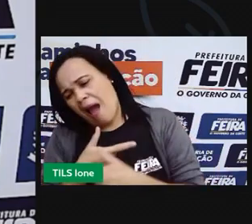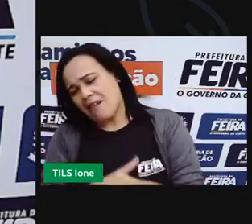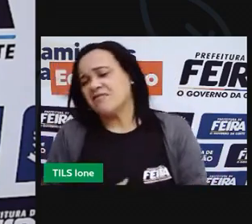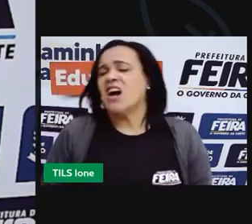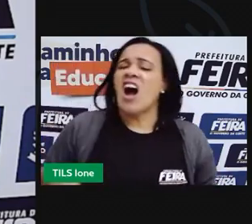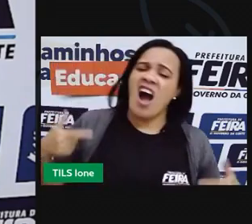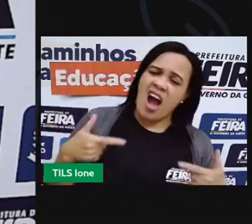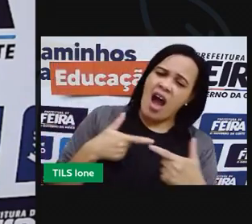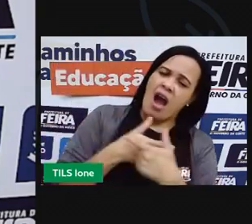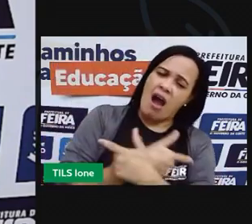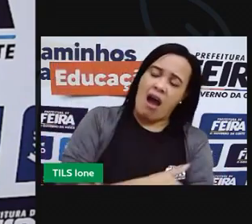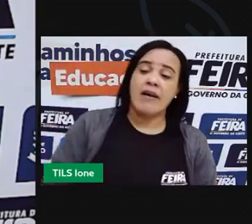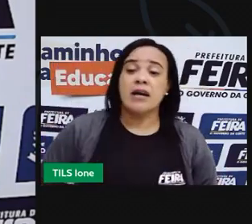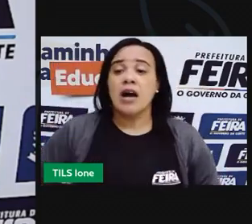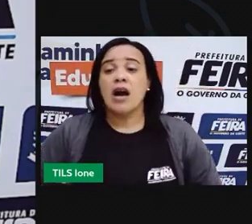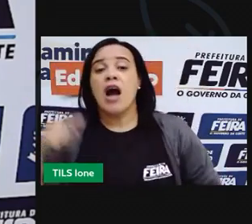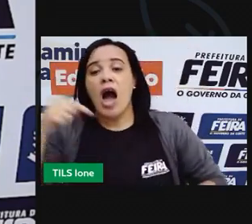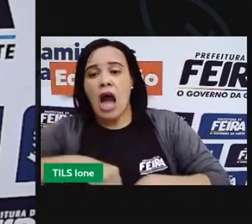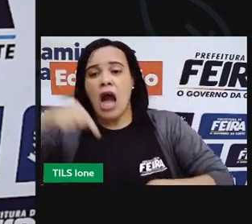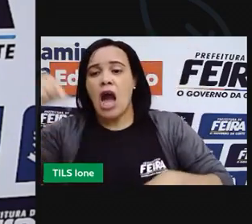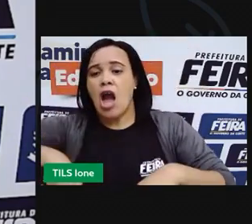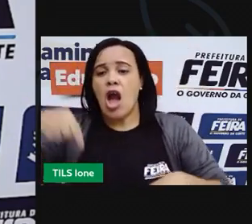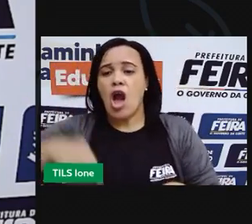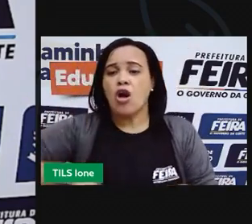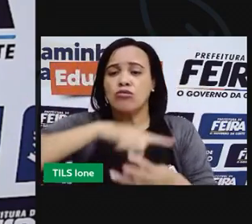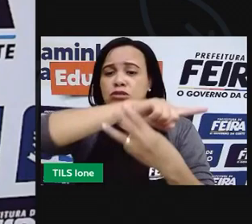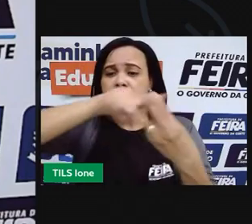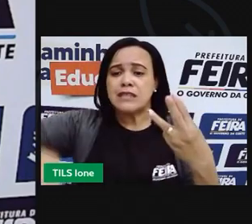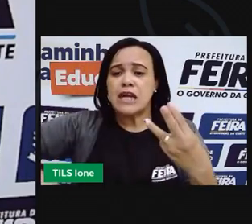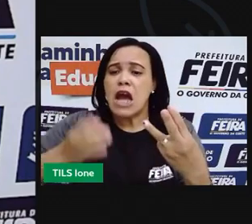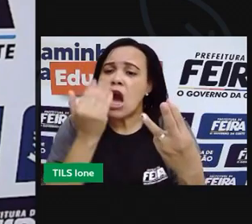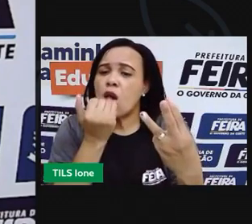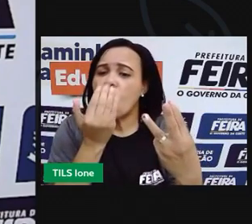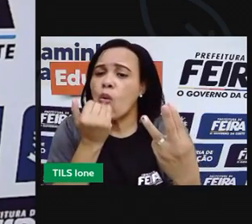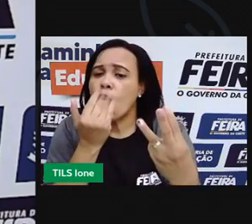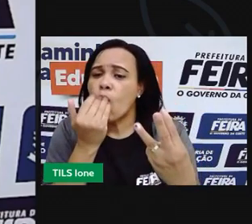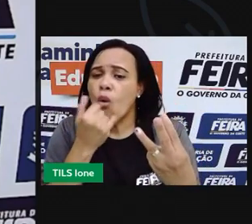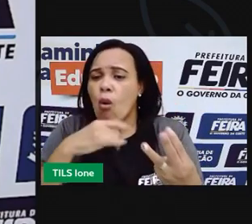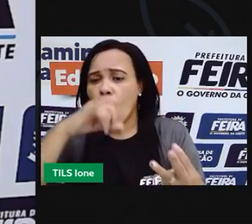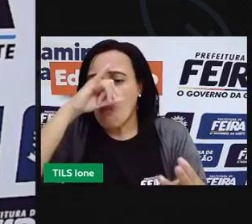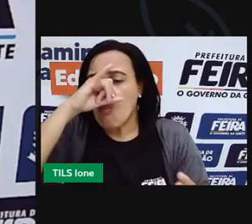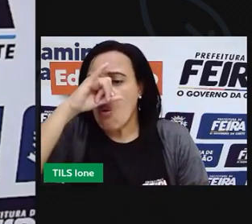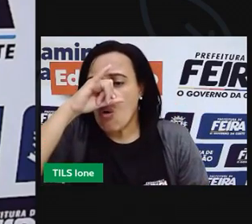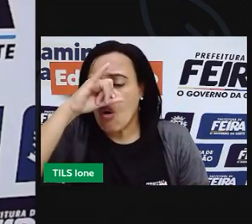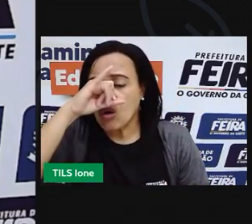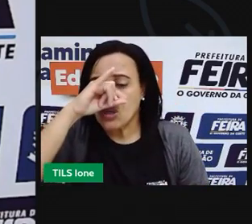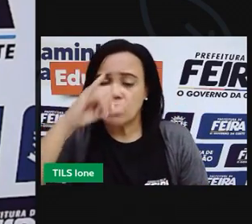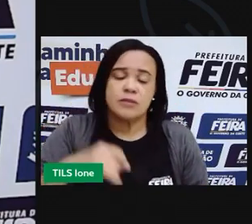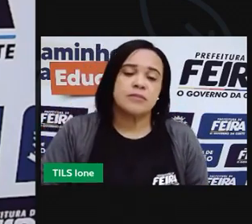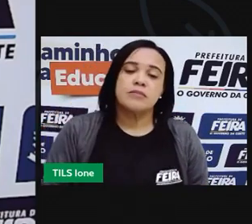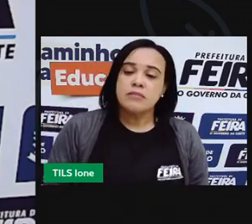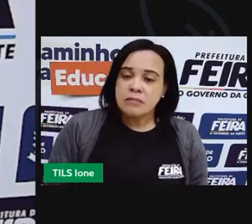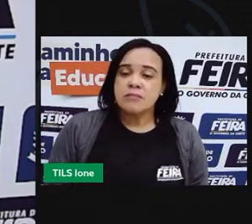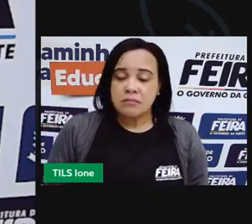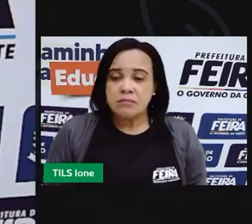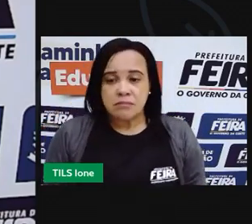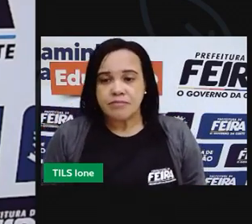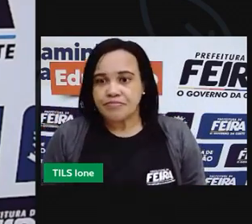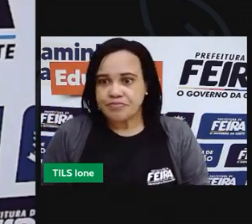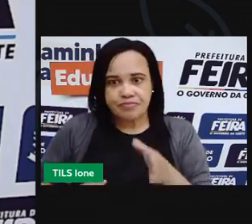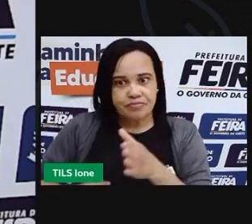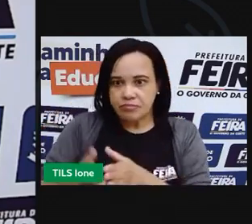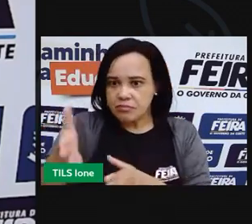ha, ha, ha. Agora eu vou comer três porquinhos de vez. Lá foi ele para a casa